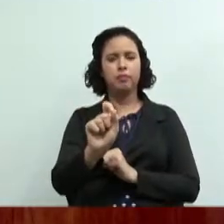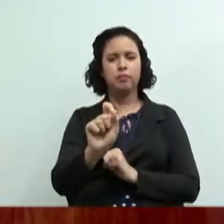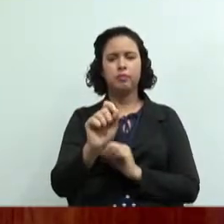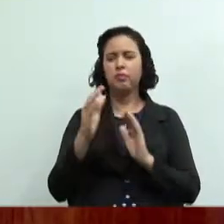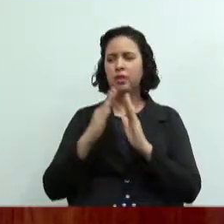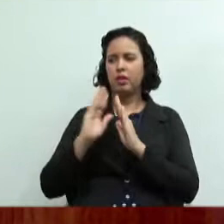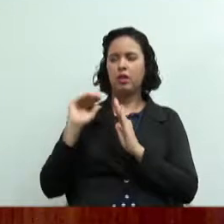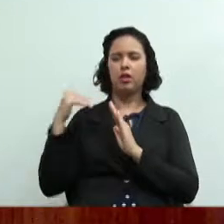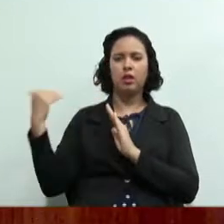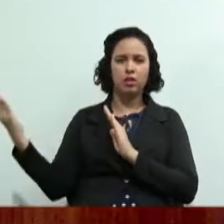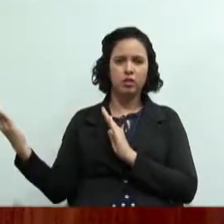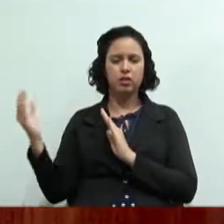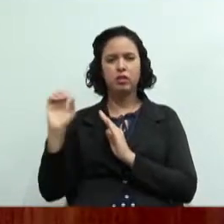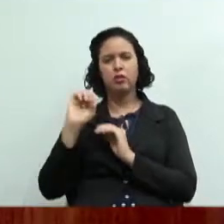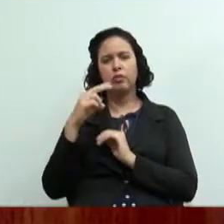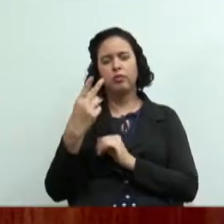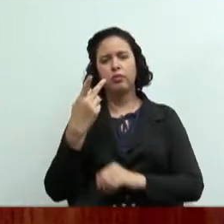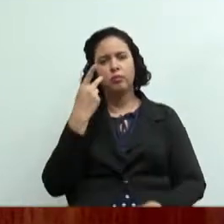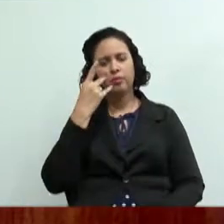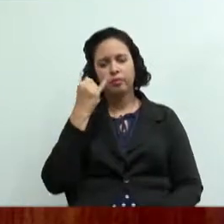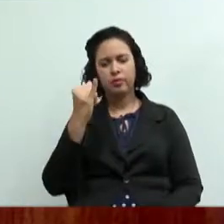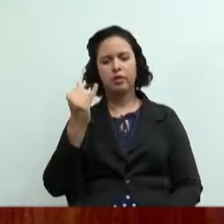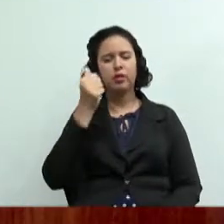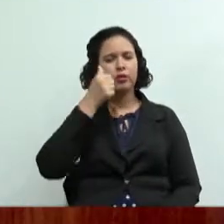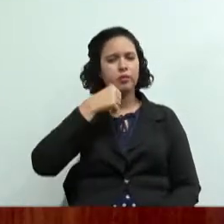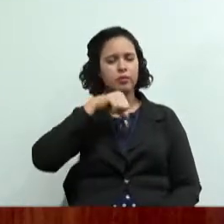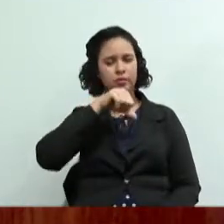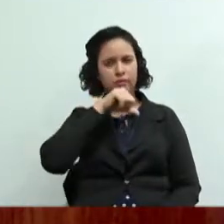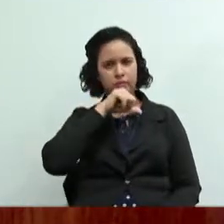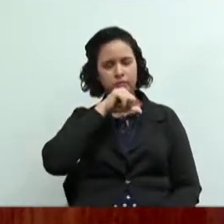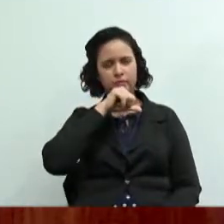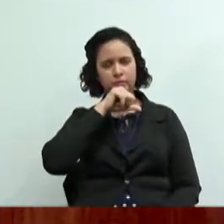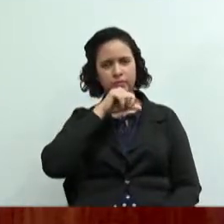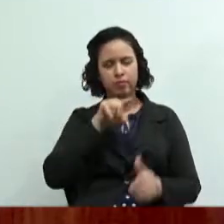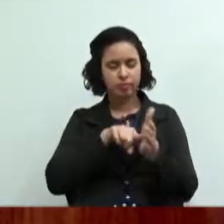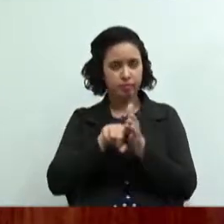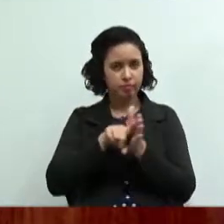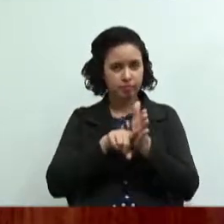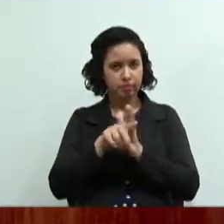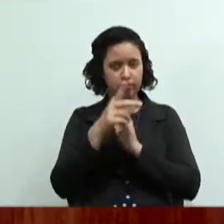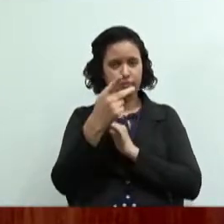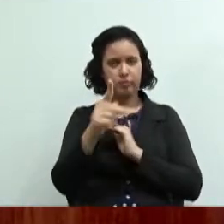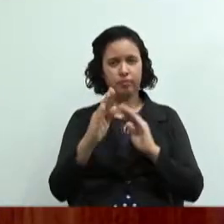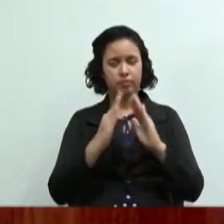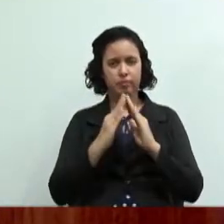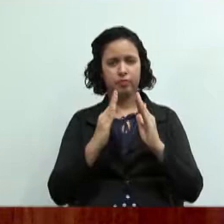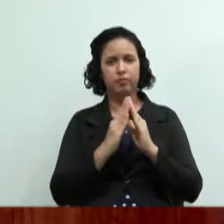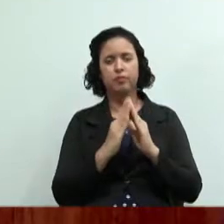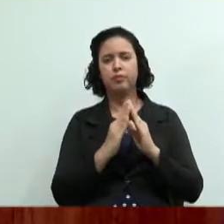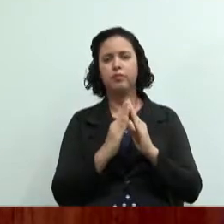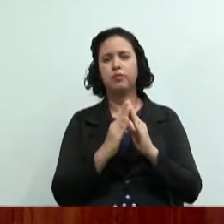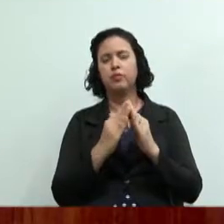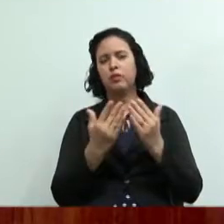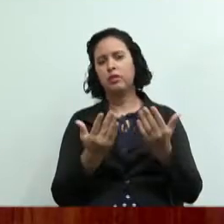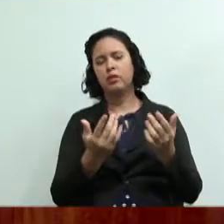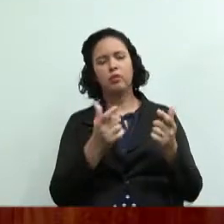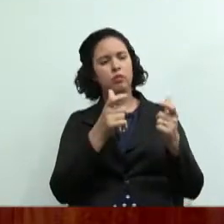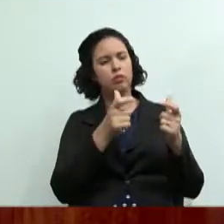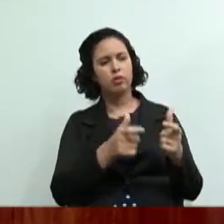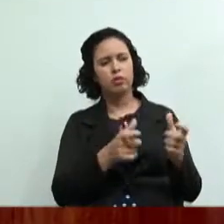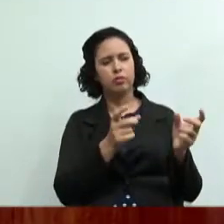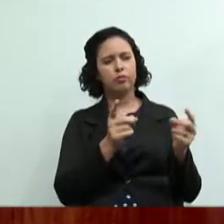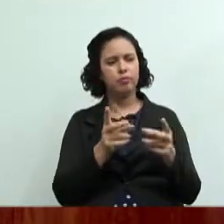o vizinho para o pai para a mãe vai fazer uma pesquisa no local onde vocês vivem para o dono da padaria qualquer